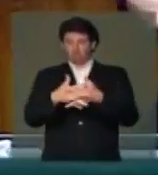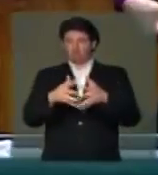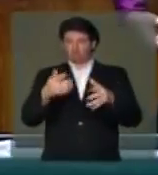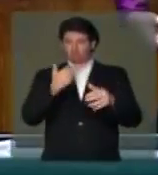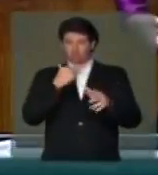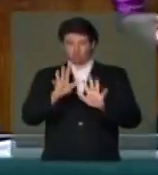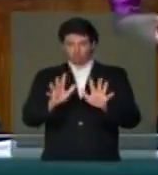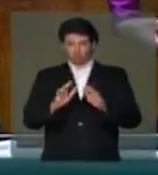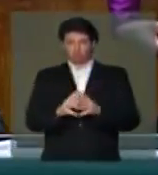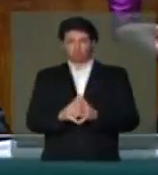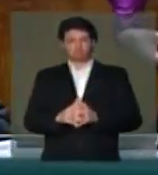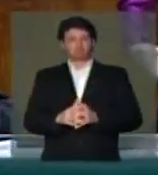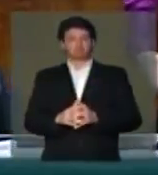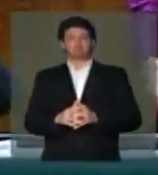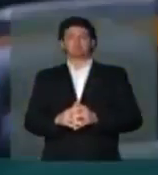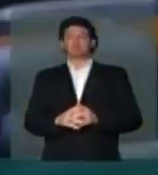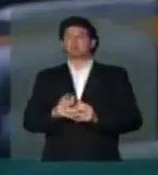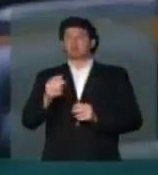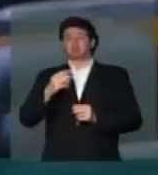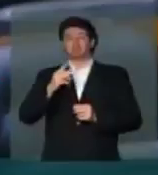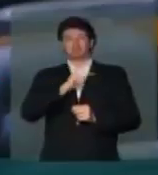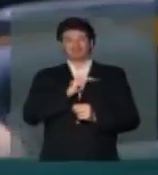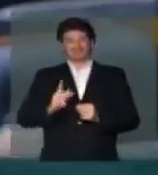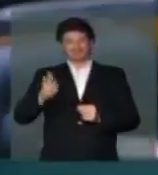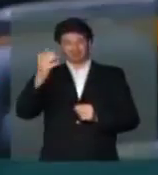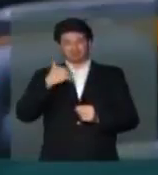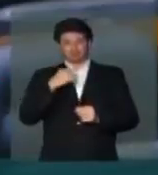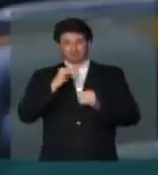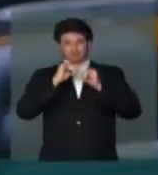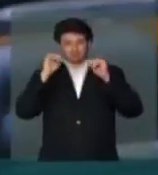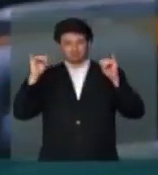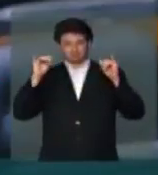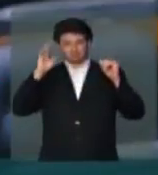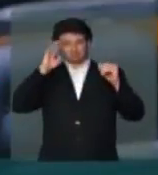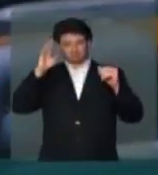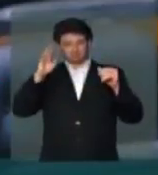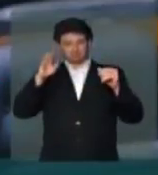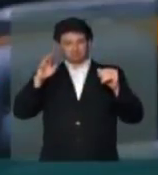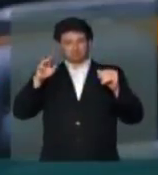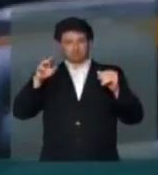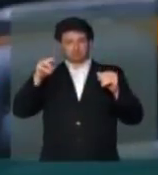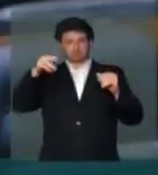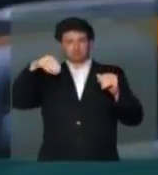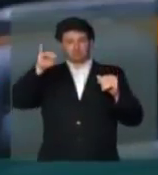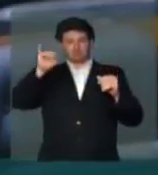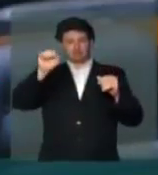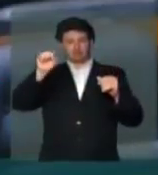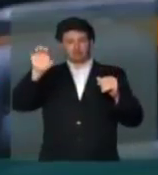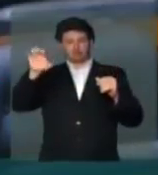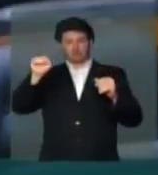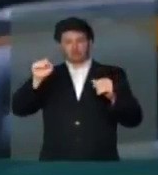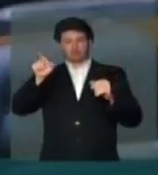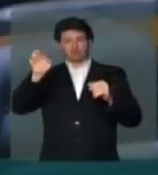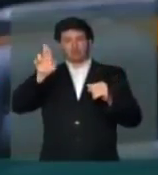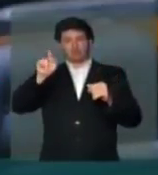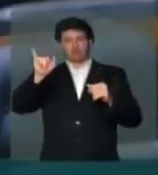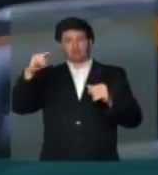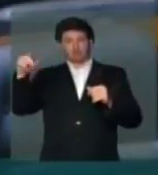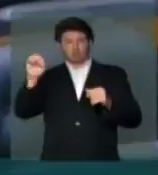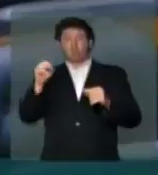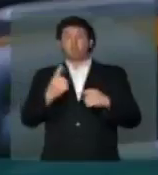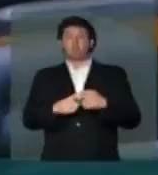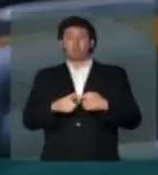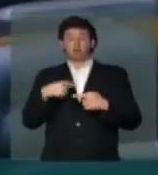Presidente. Eu vou fazer uma comunicação, particularmente à região das Missões, onde